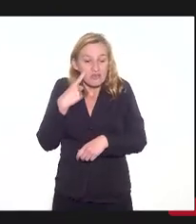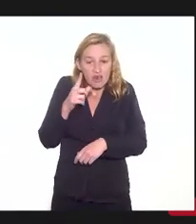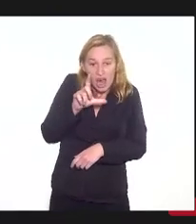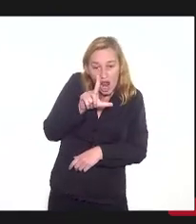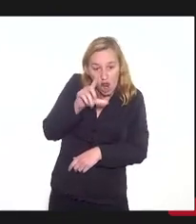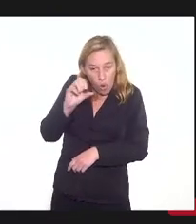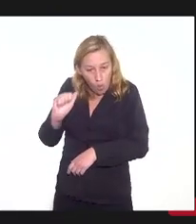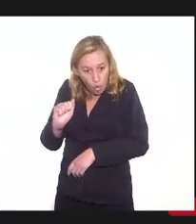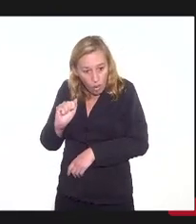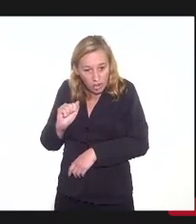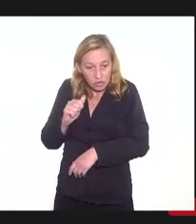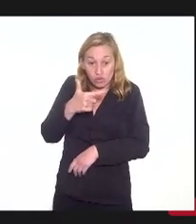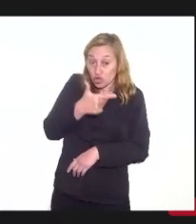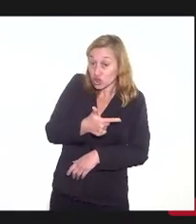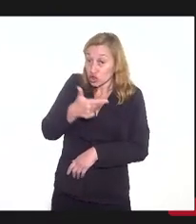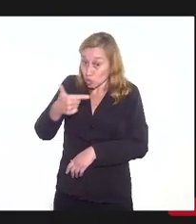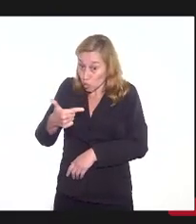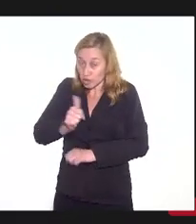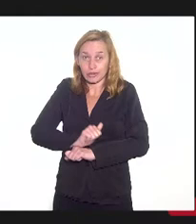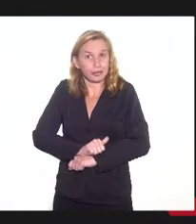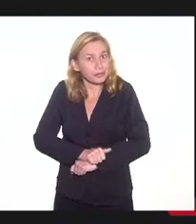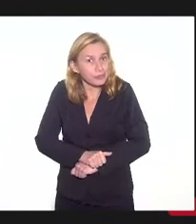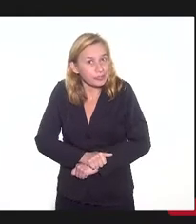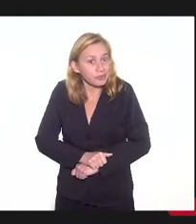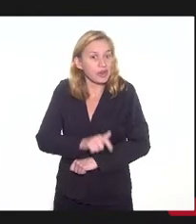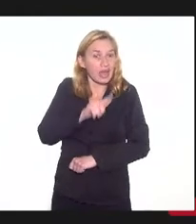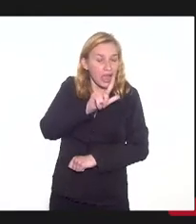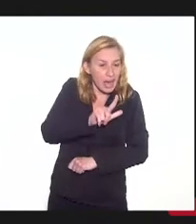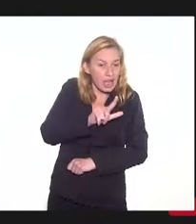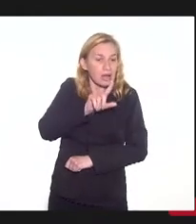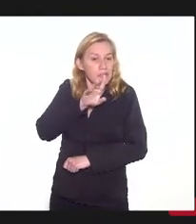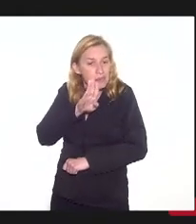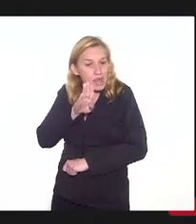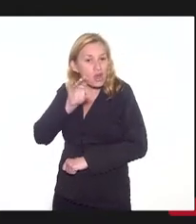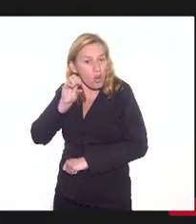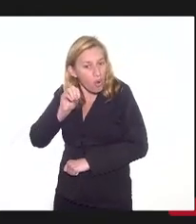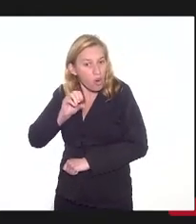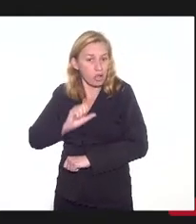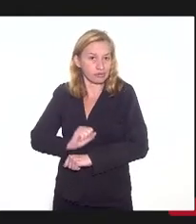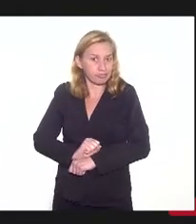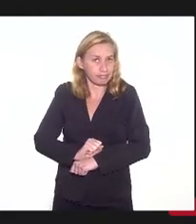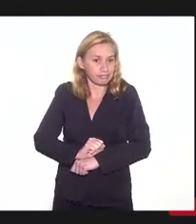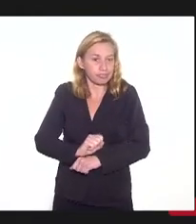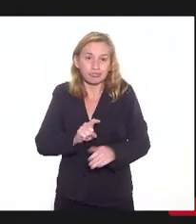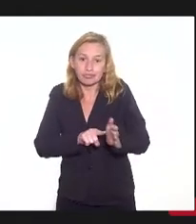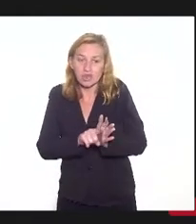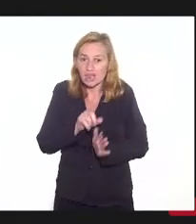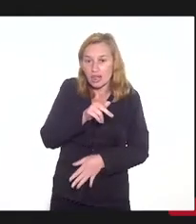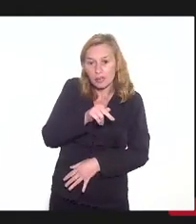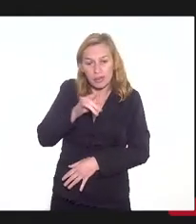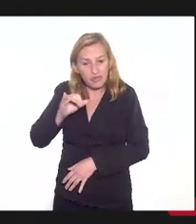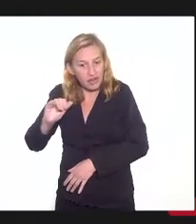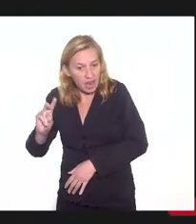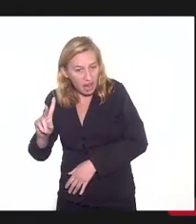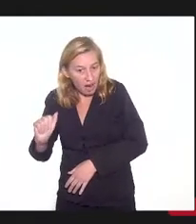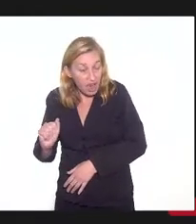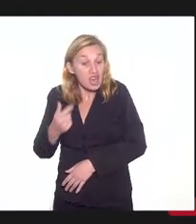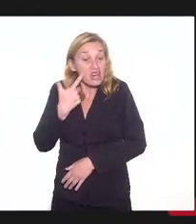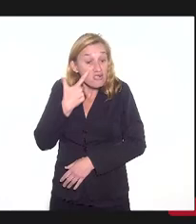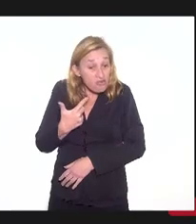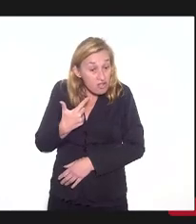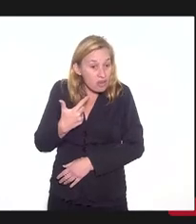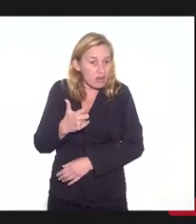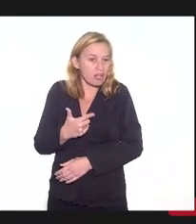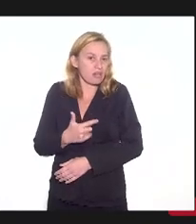de 22 e a LDO e até a revisão do PPA e fazer essas previsões,